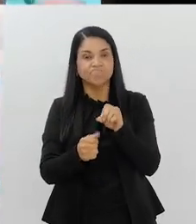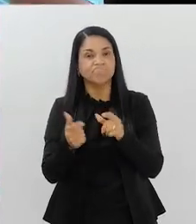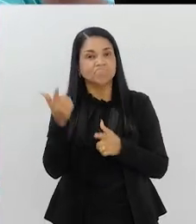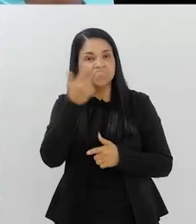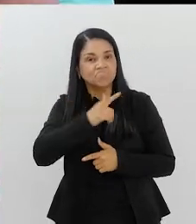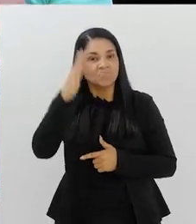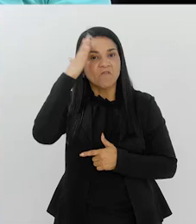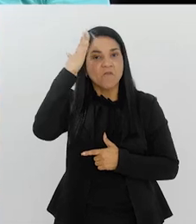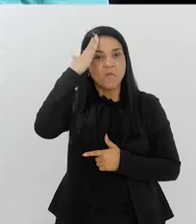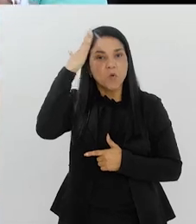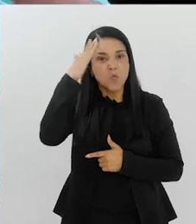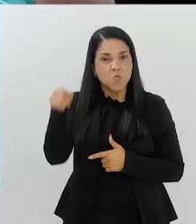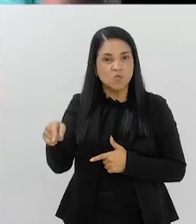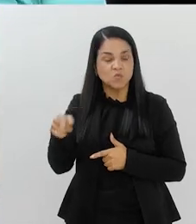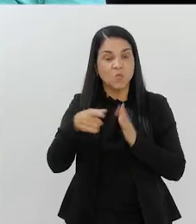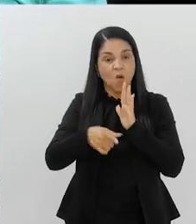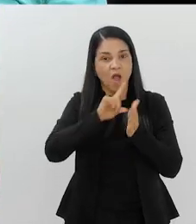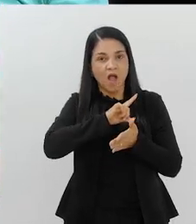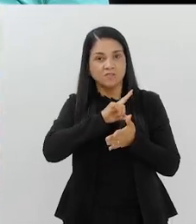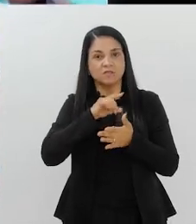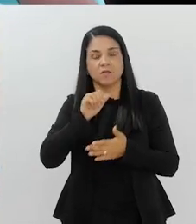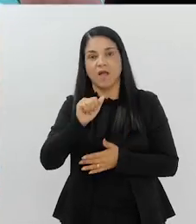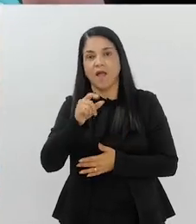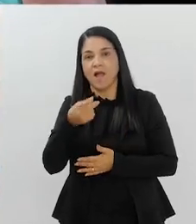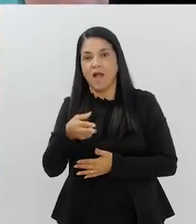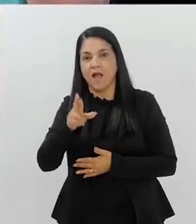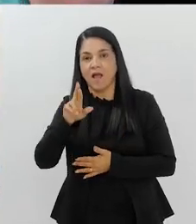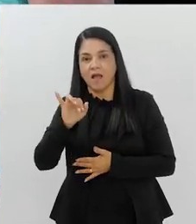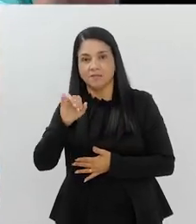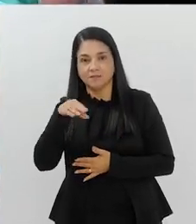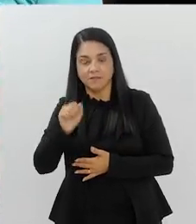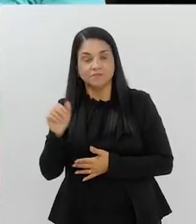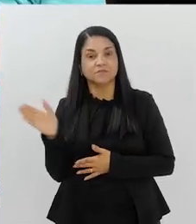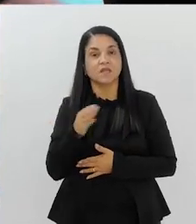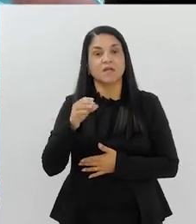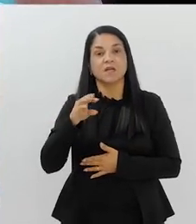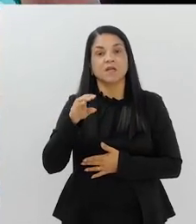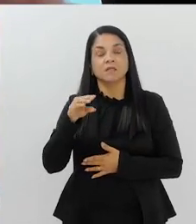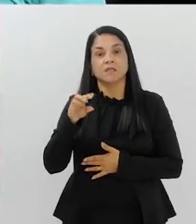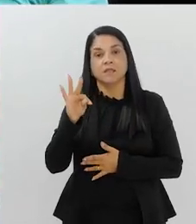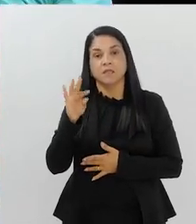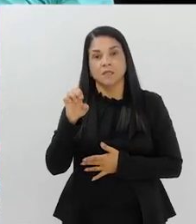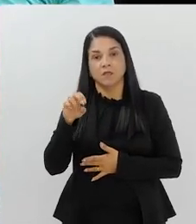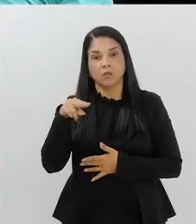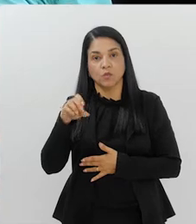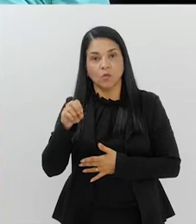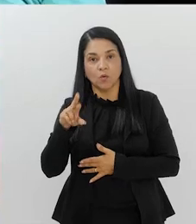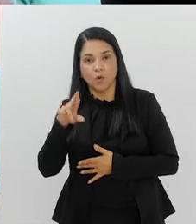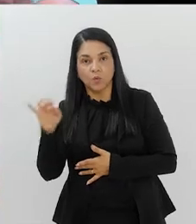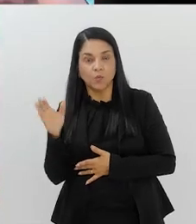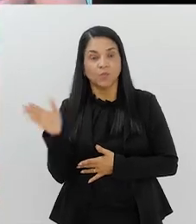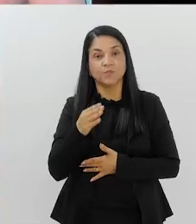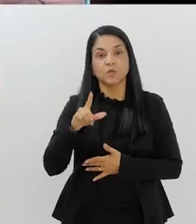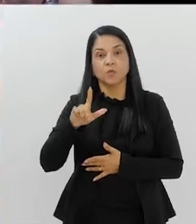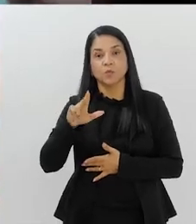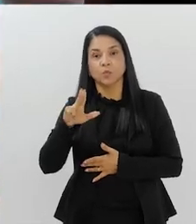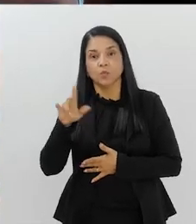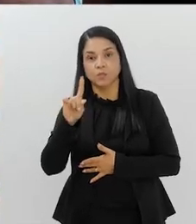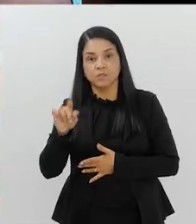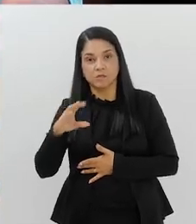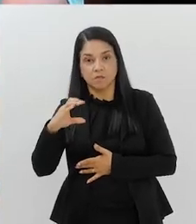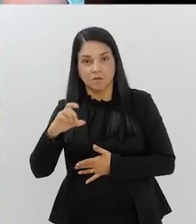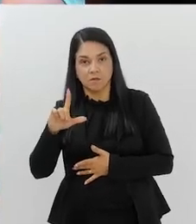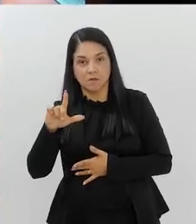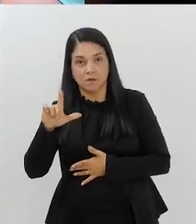Antes de Clodoaldo, tínhamos Adria, Tenório, Luiz Cláudio. Depois,